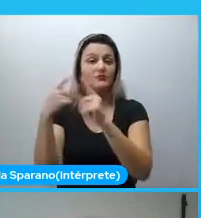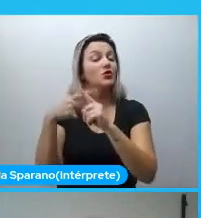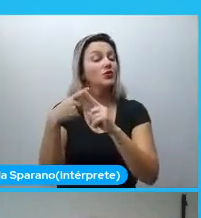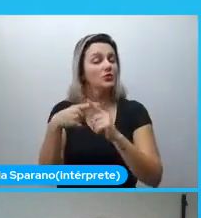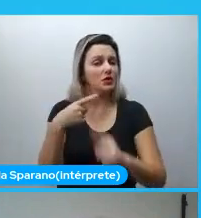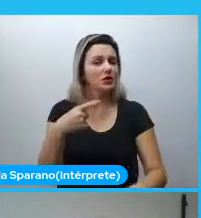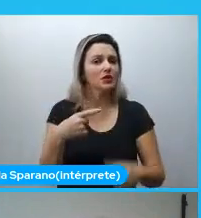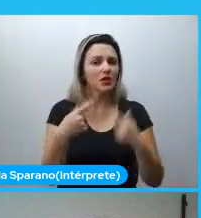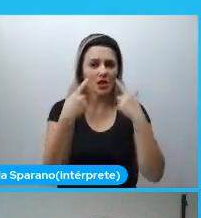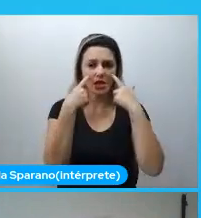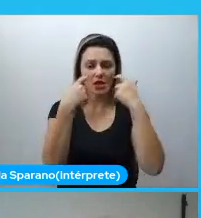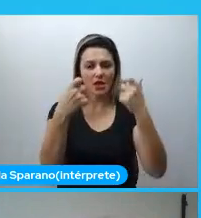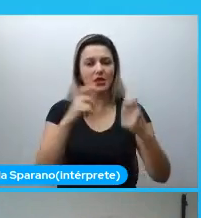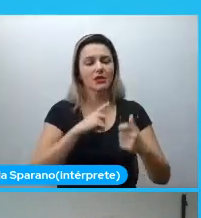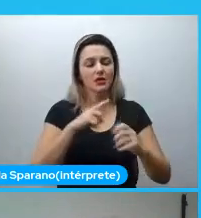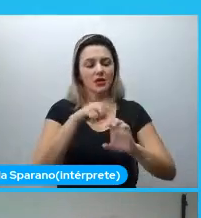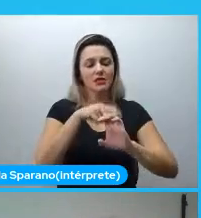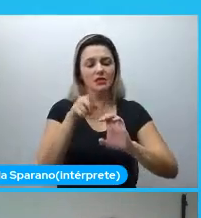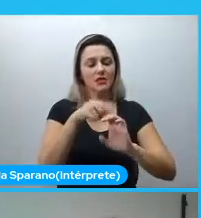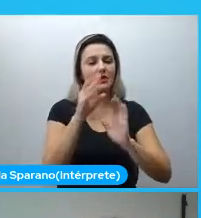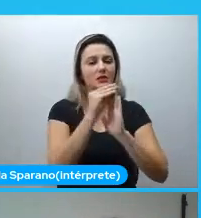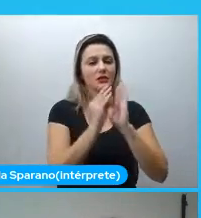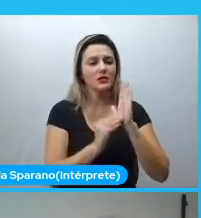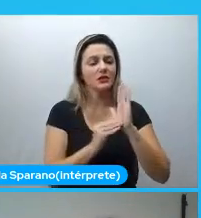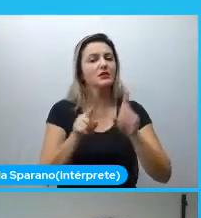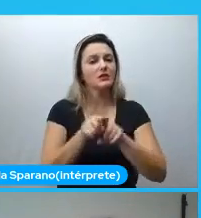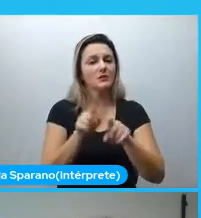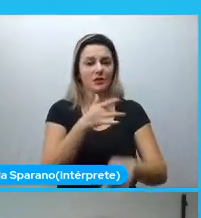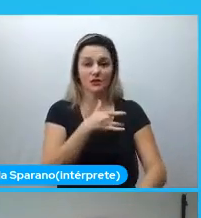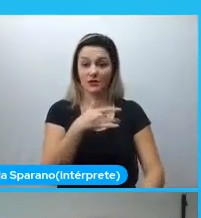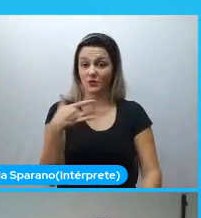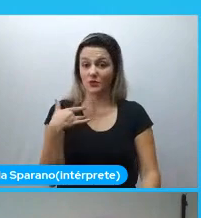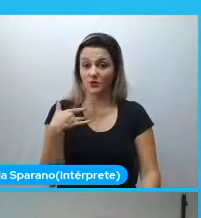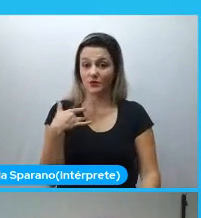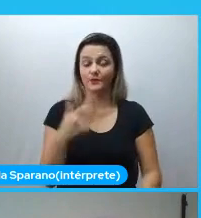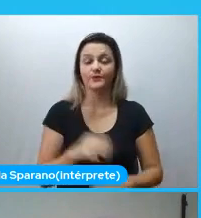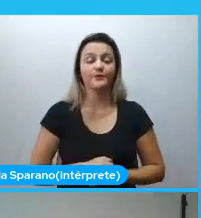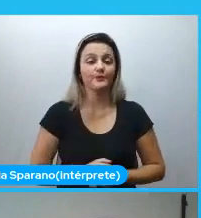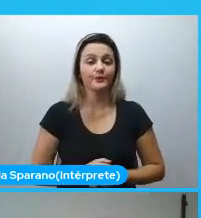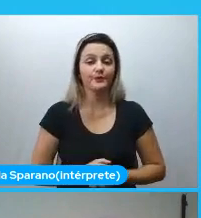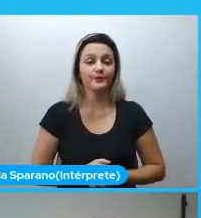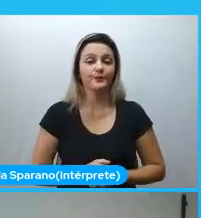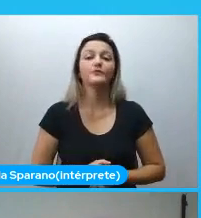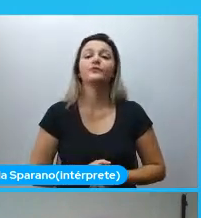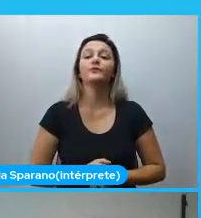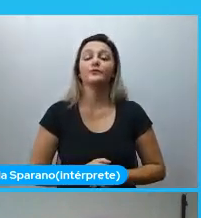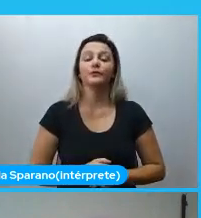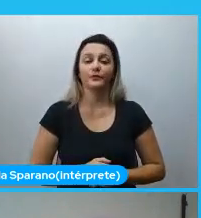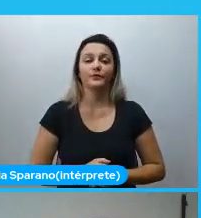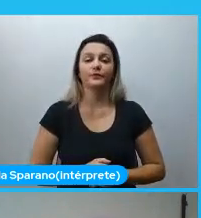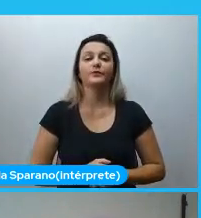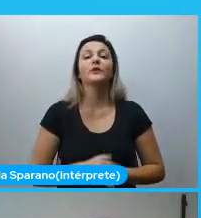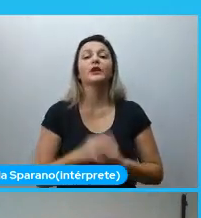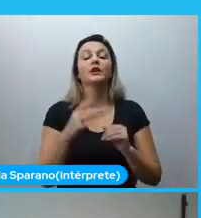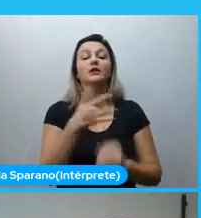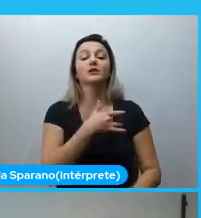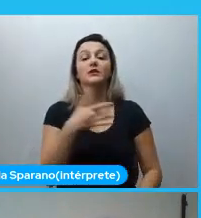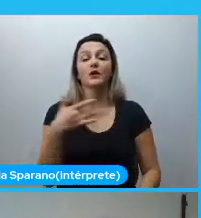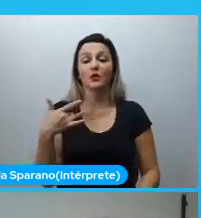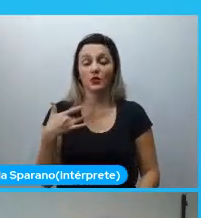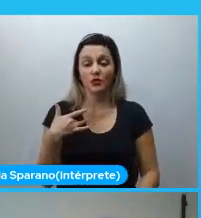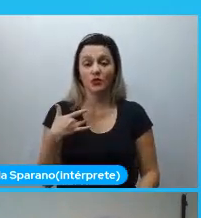não só em ciência de dados, mas principalmente em saúde. E saúde, segundo a OMS, lá